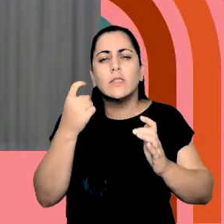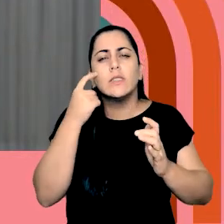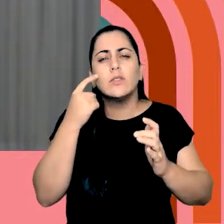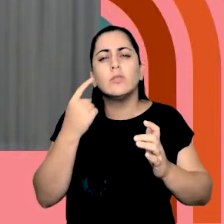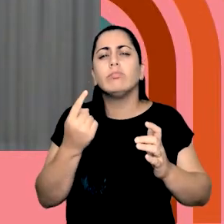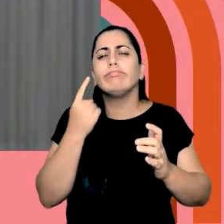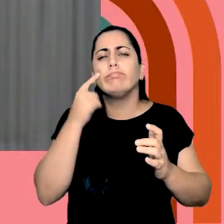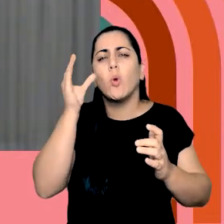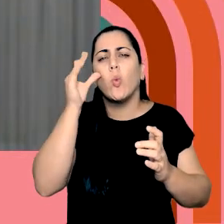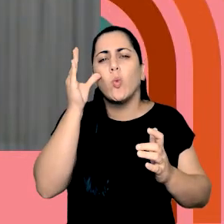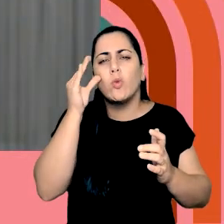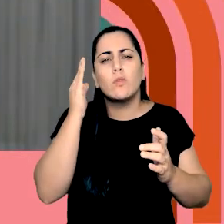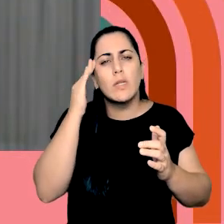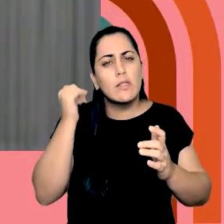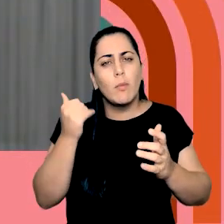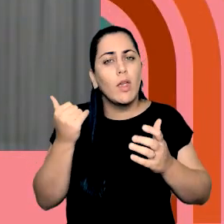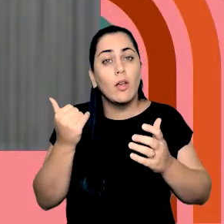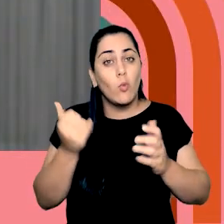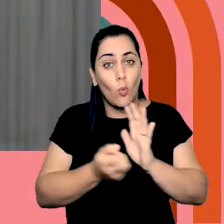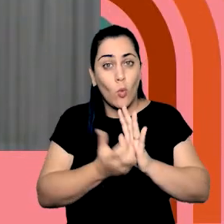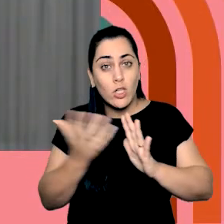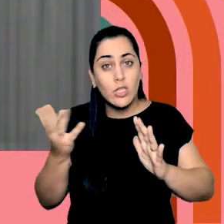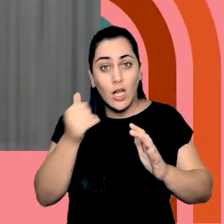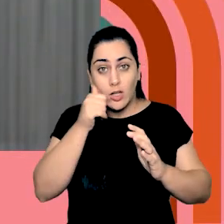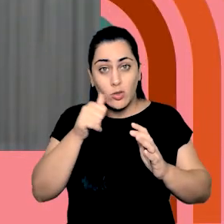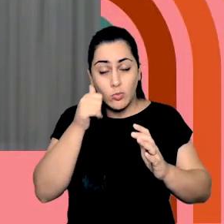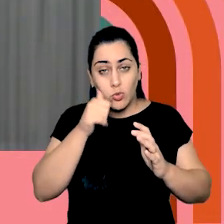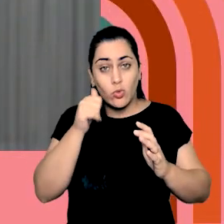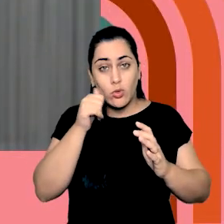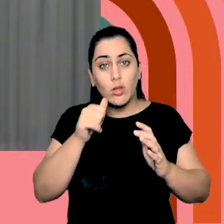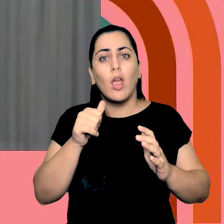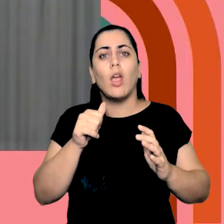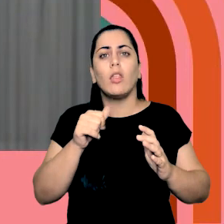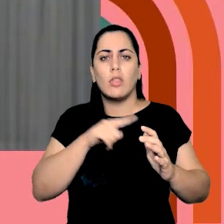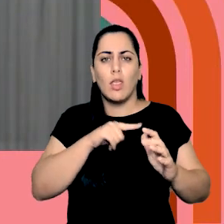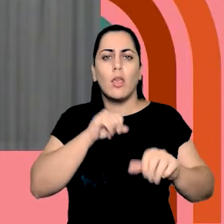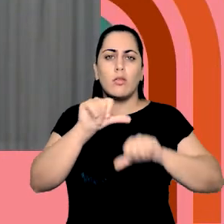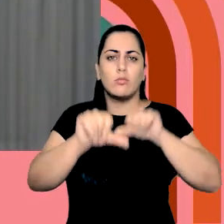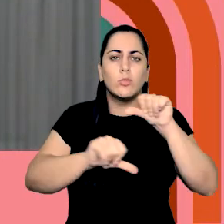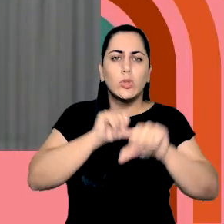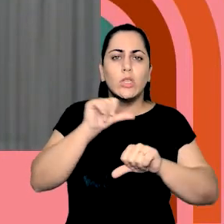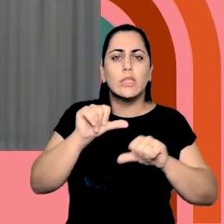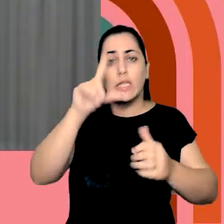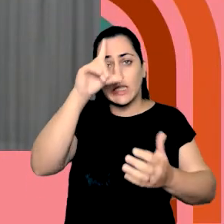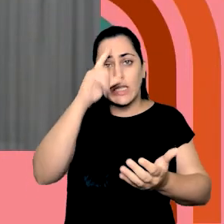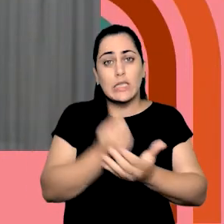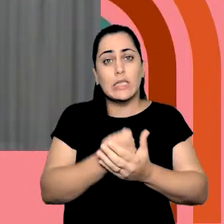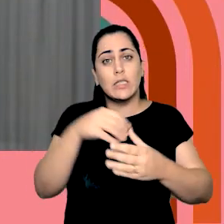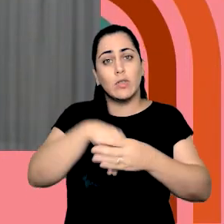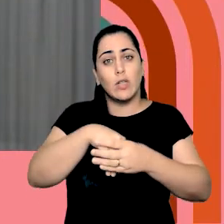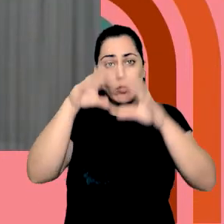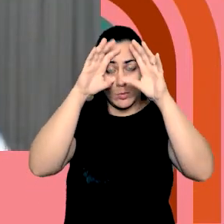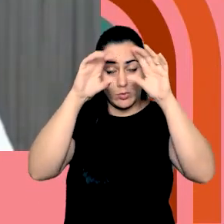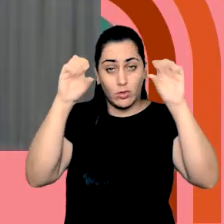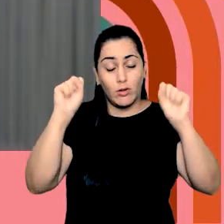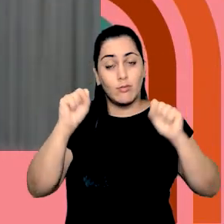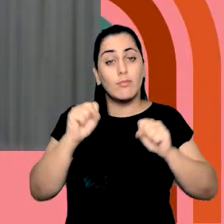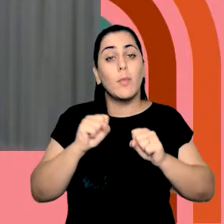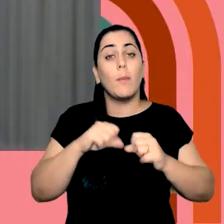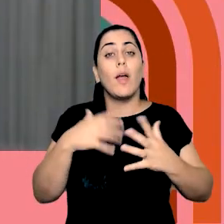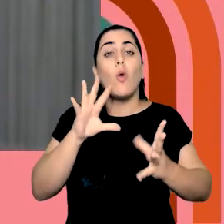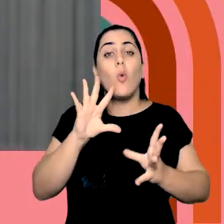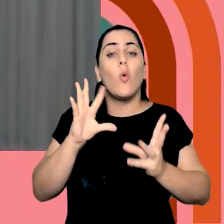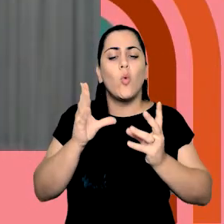era, se esse número grande de mulheres impactava nas decisões desse tribunal. E a